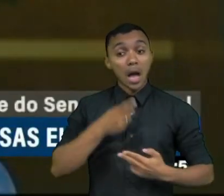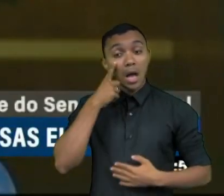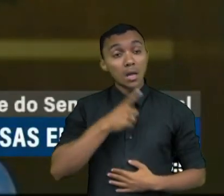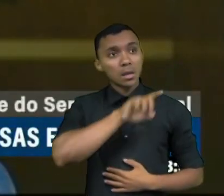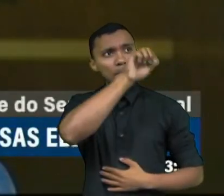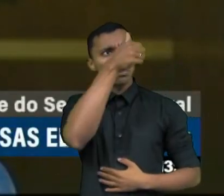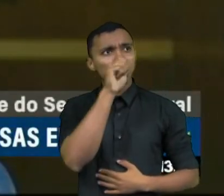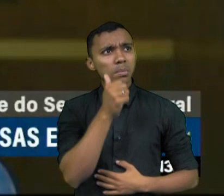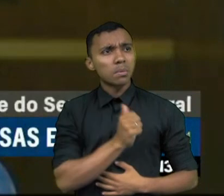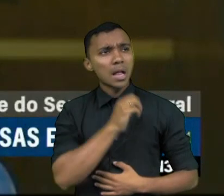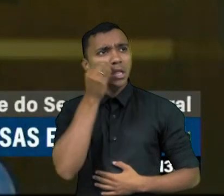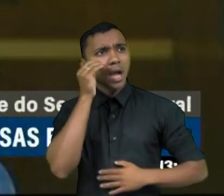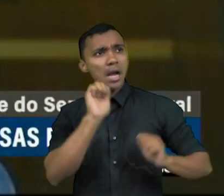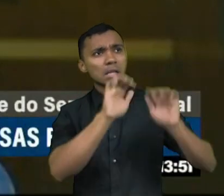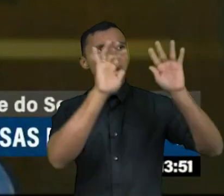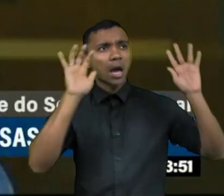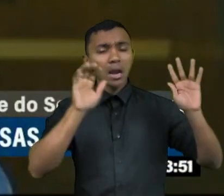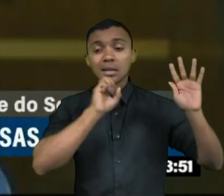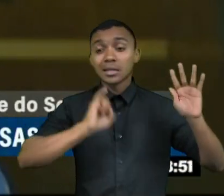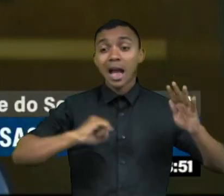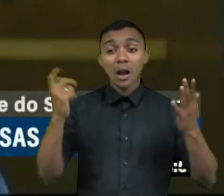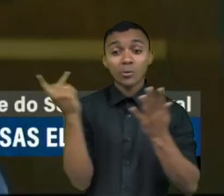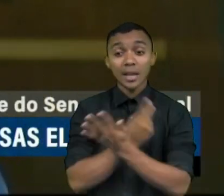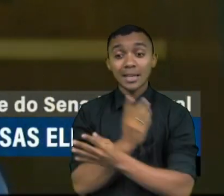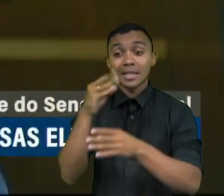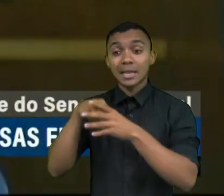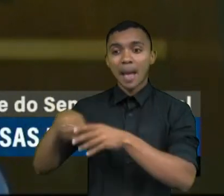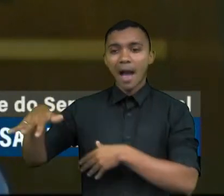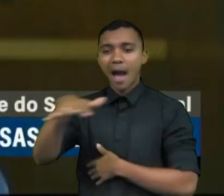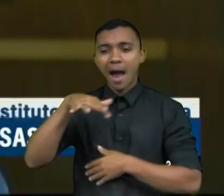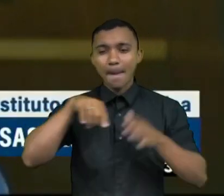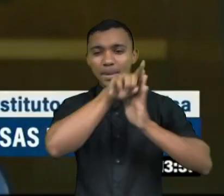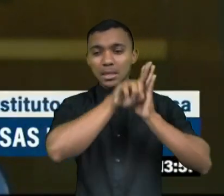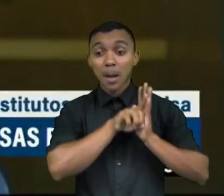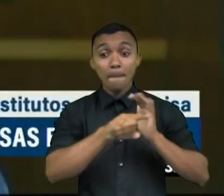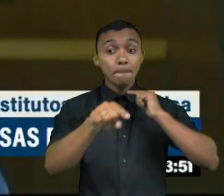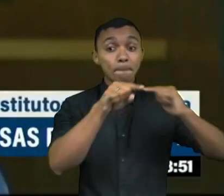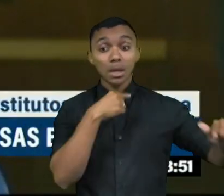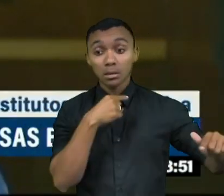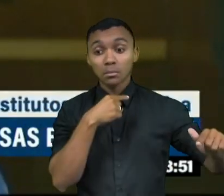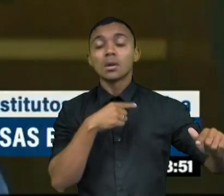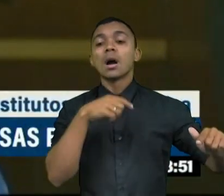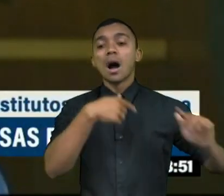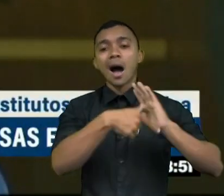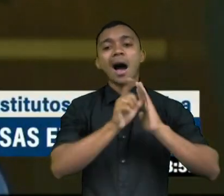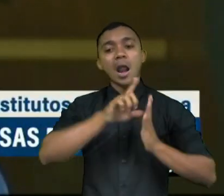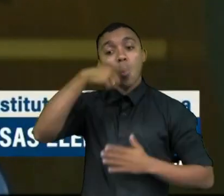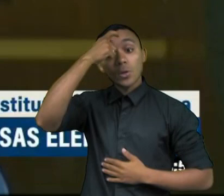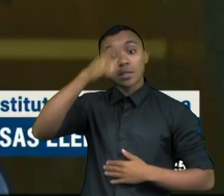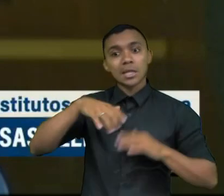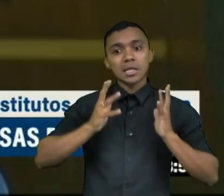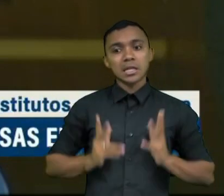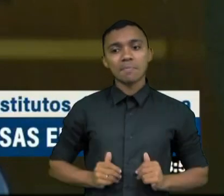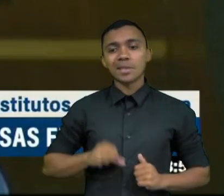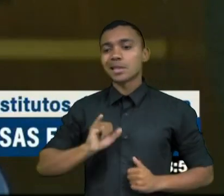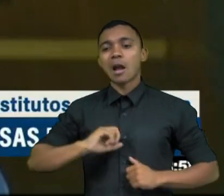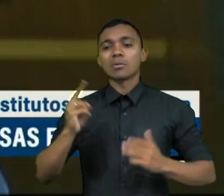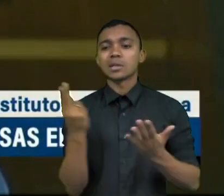prudência. Se busca coibir erros de pesquisa, é preciso fazer de forma inteligente e razoável. Não se pode punir